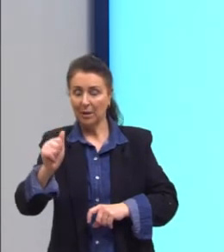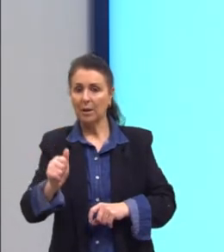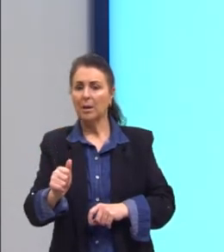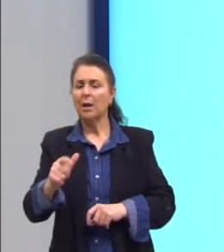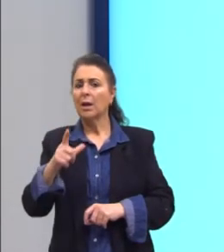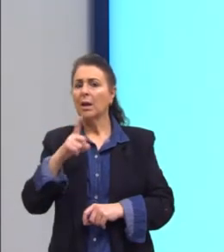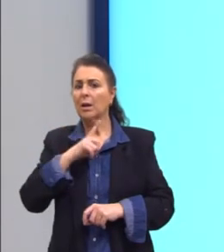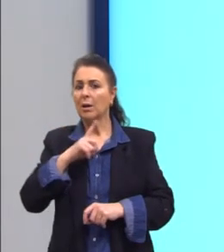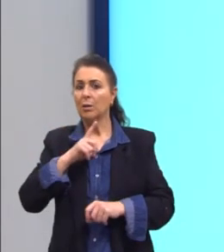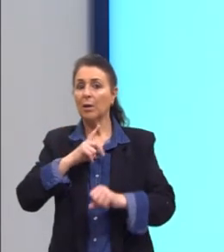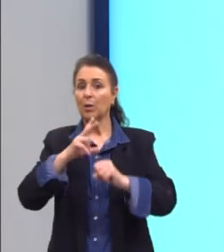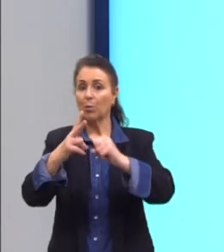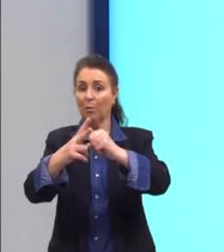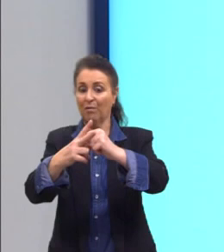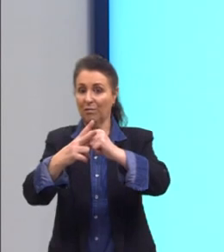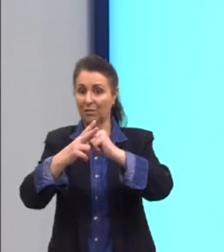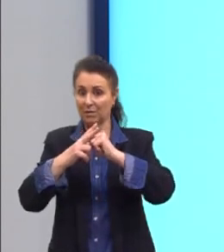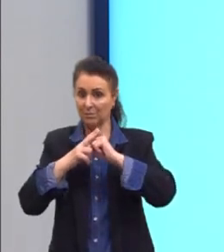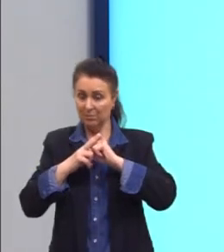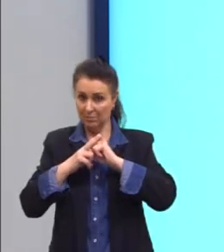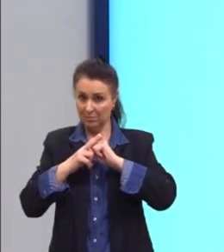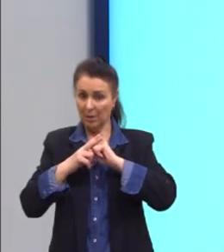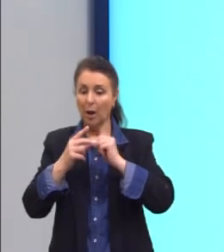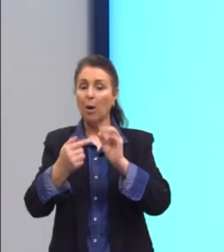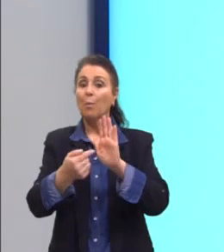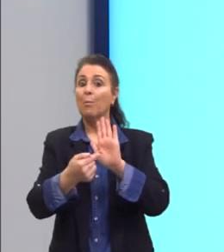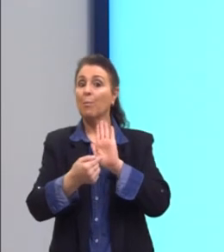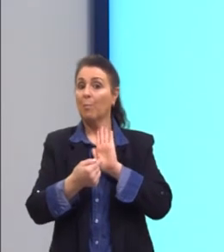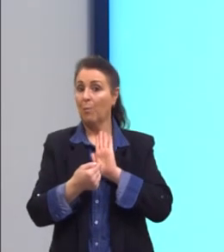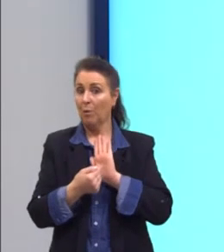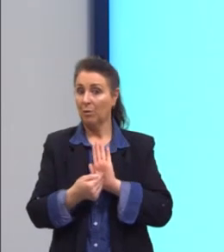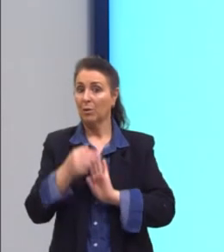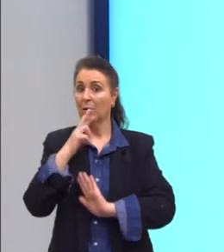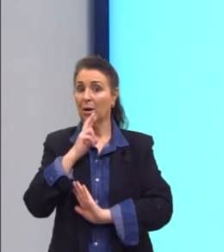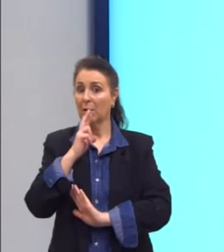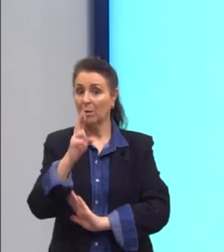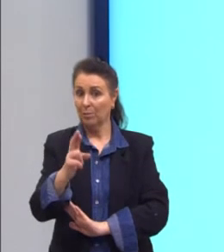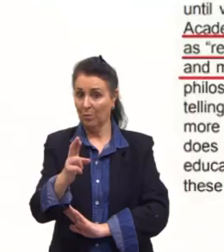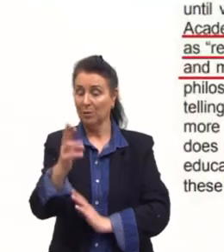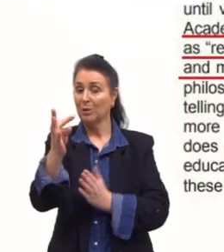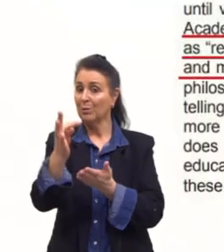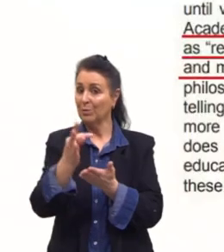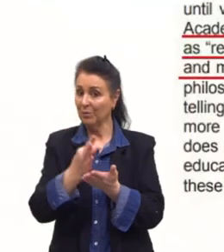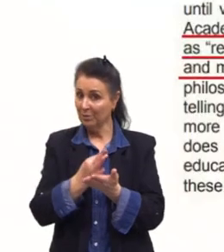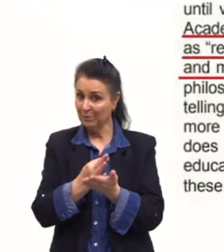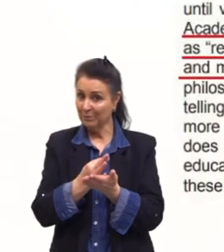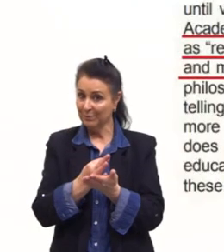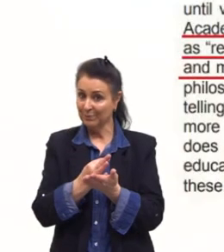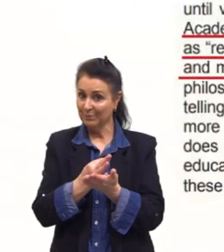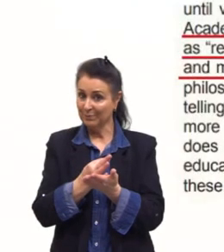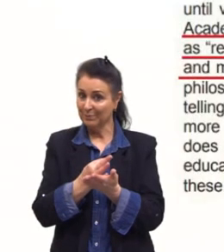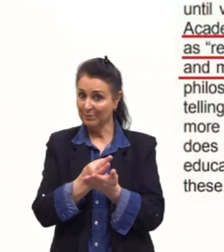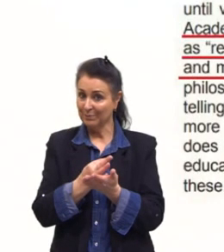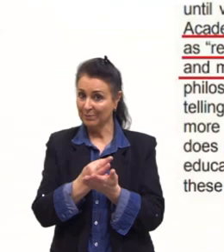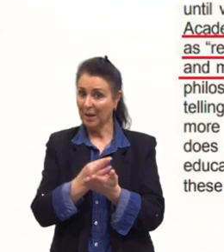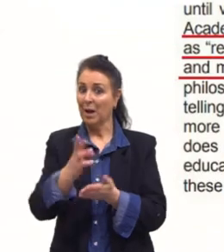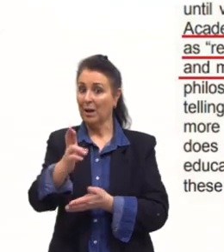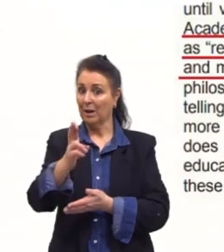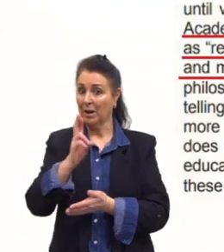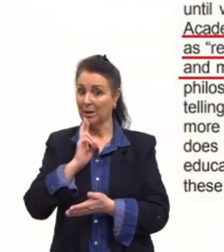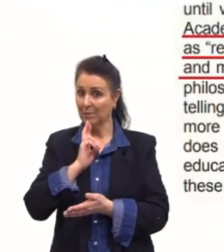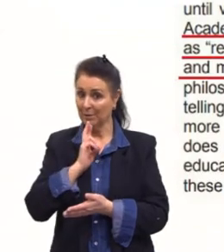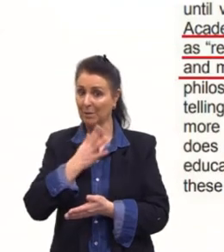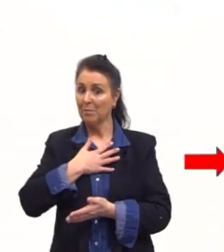eu tenho uma voz passiva me indicando já a resposta para o meu texto. Para a minha questão. Bem fácil, não é?